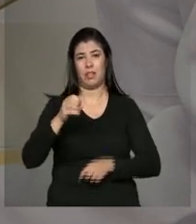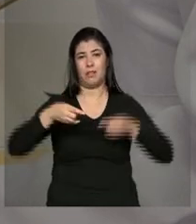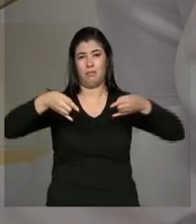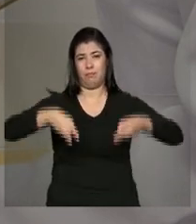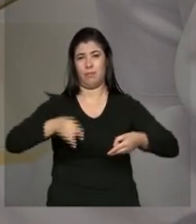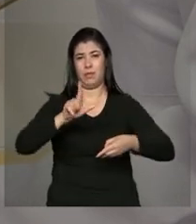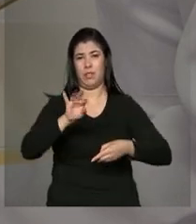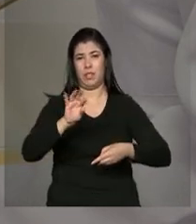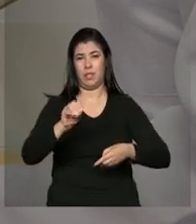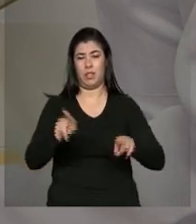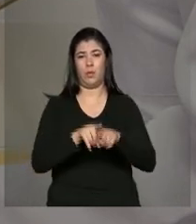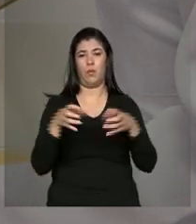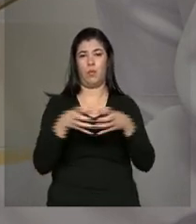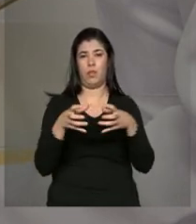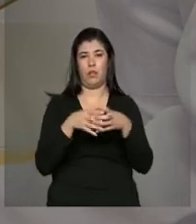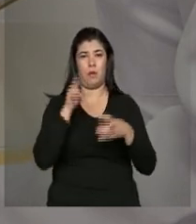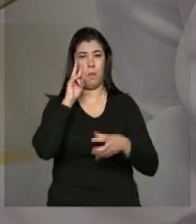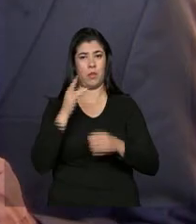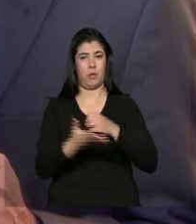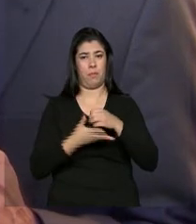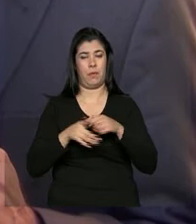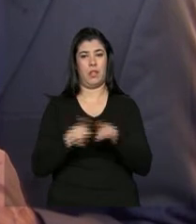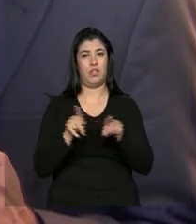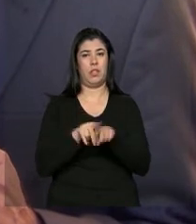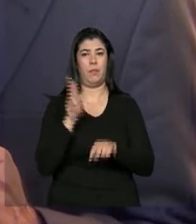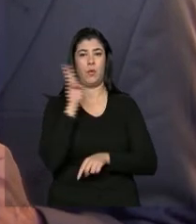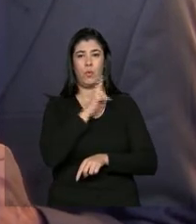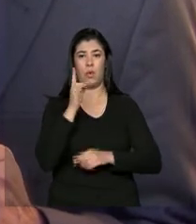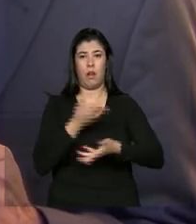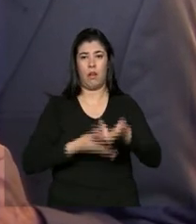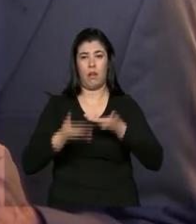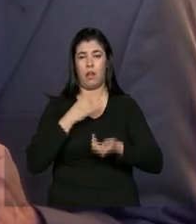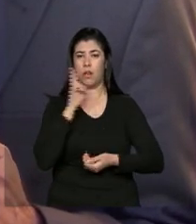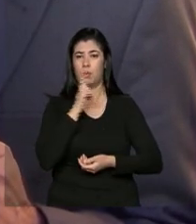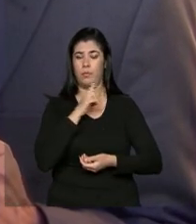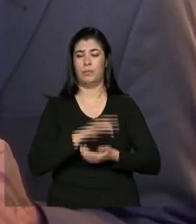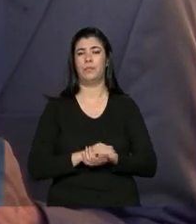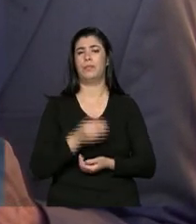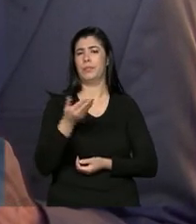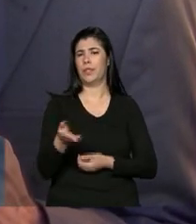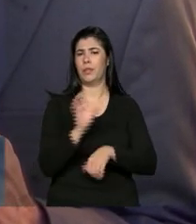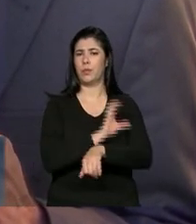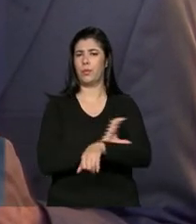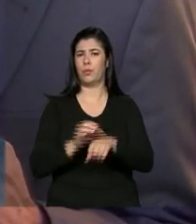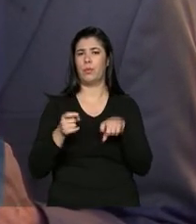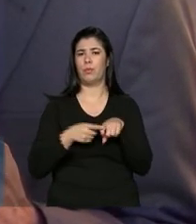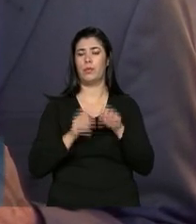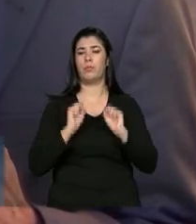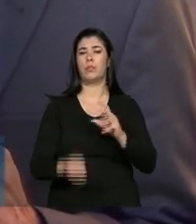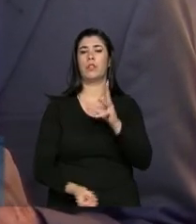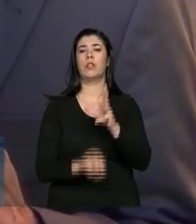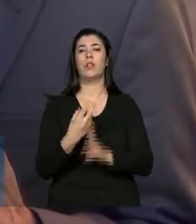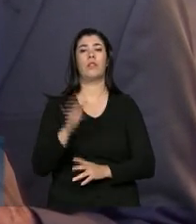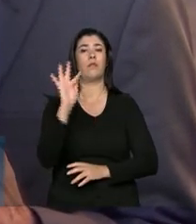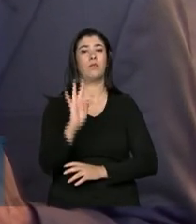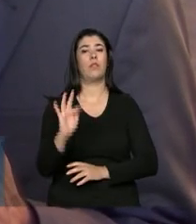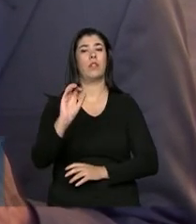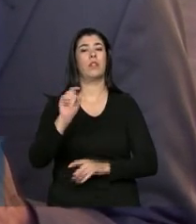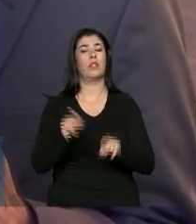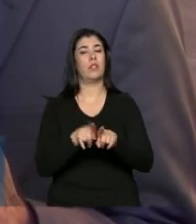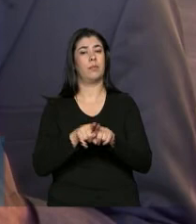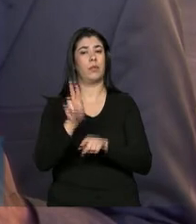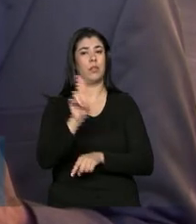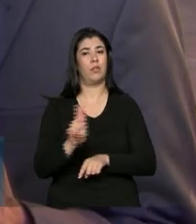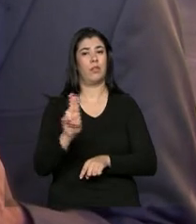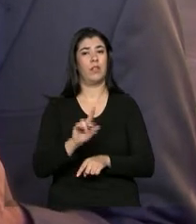equipes de atenção básica e pronto-socorro. Os cursos de medicina podem ser implantados pelas faculdades e universidades em no